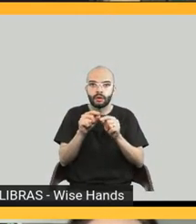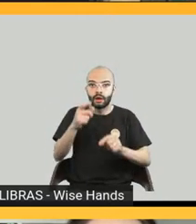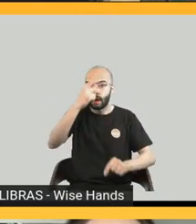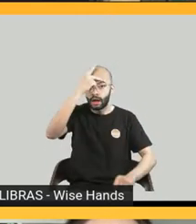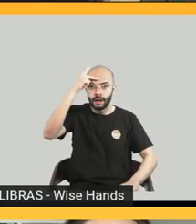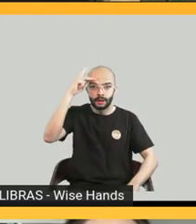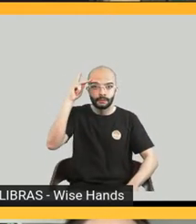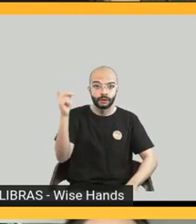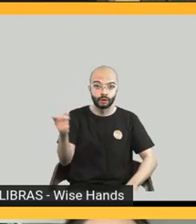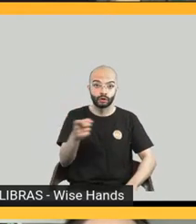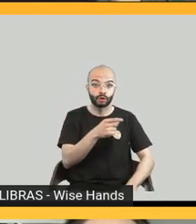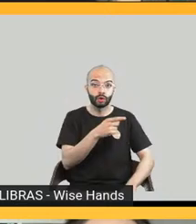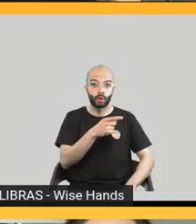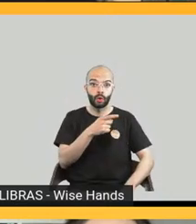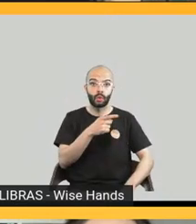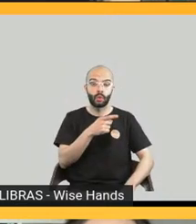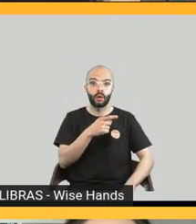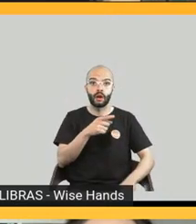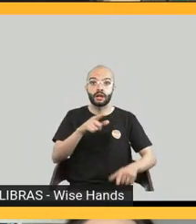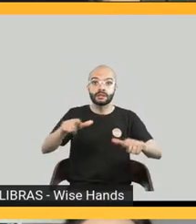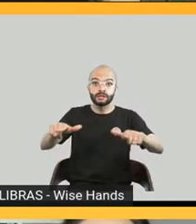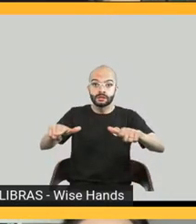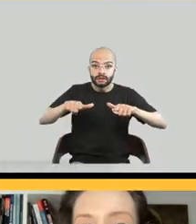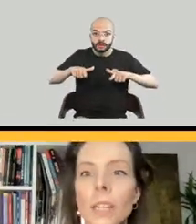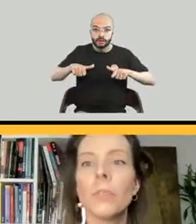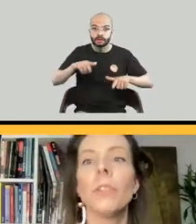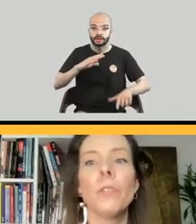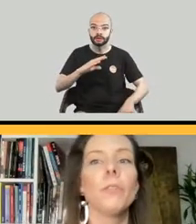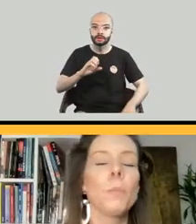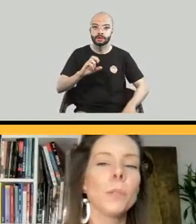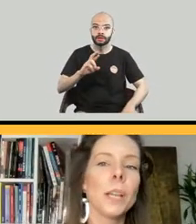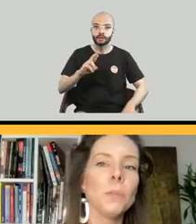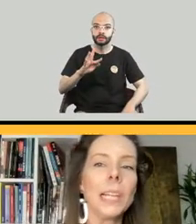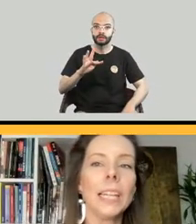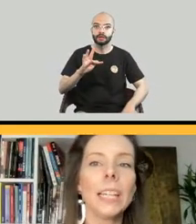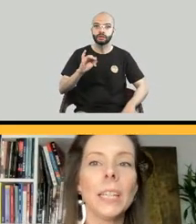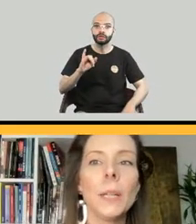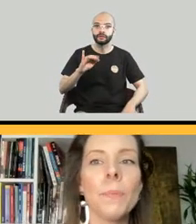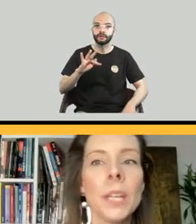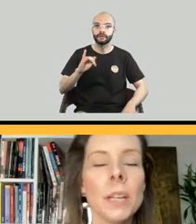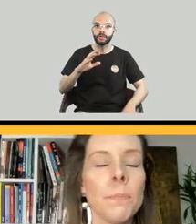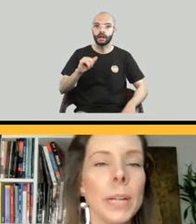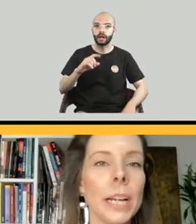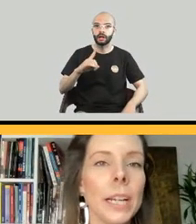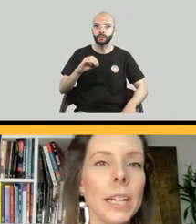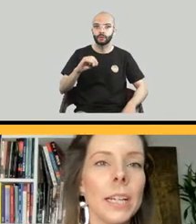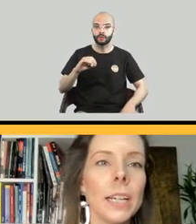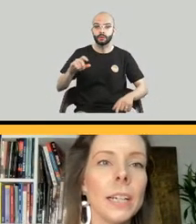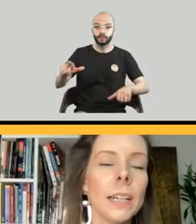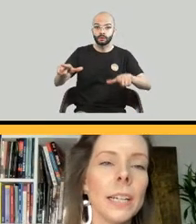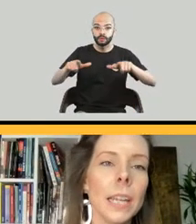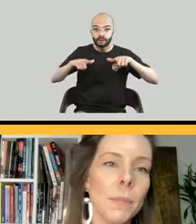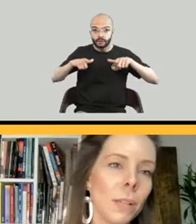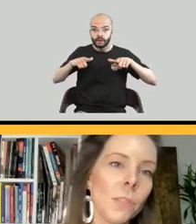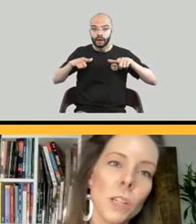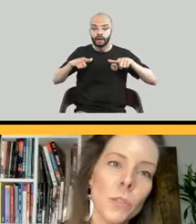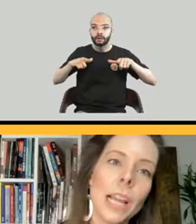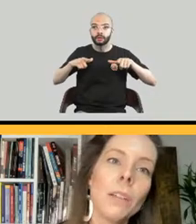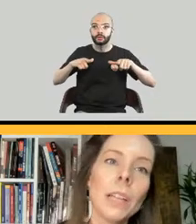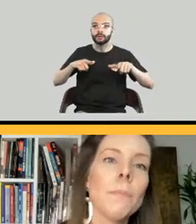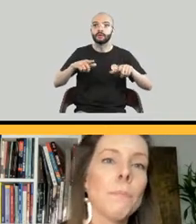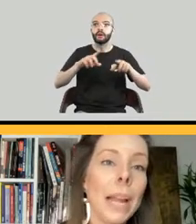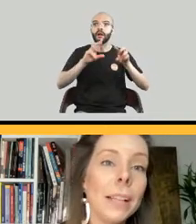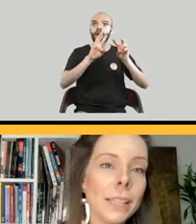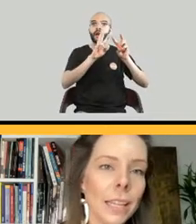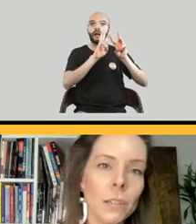certificado foi postado um link já foi postado foi postado um link aqui para emissão do